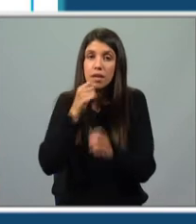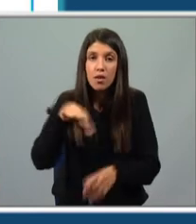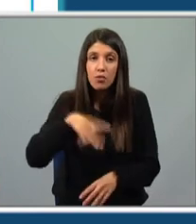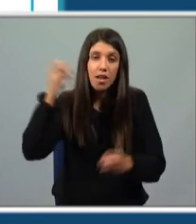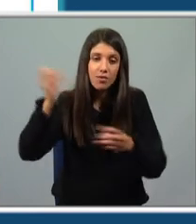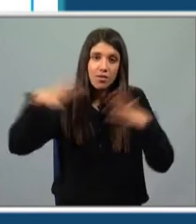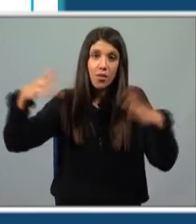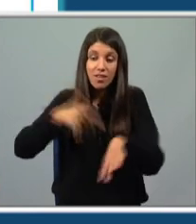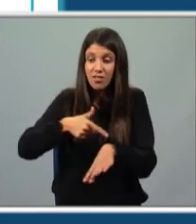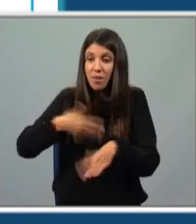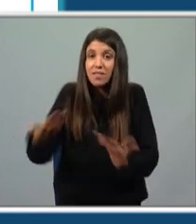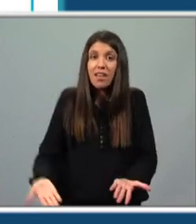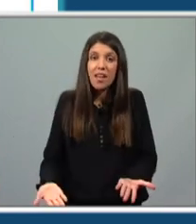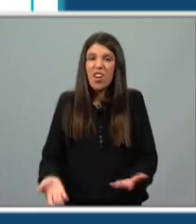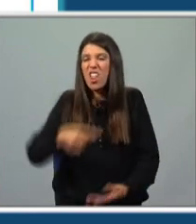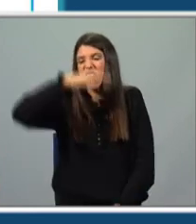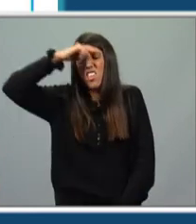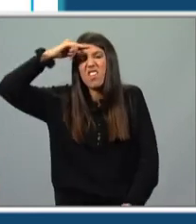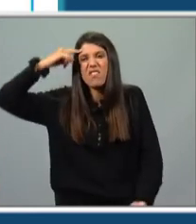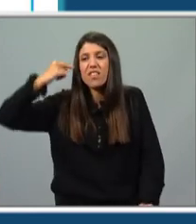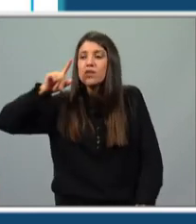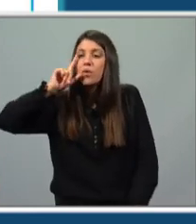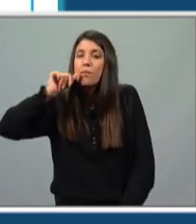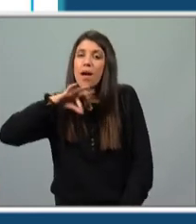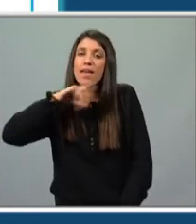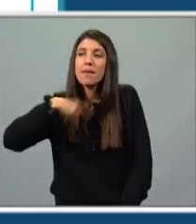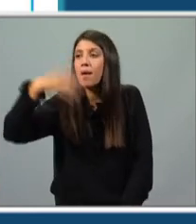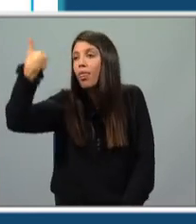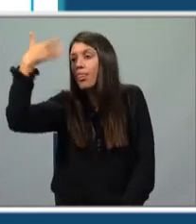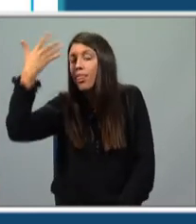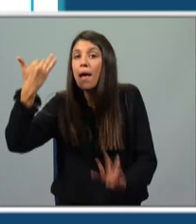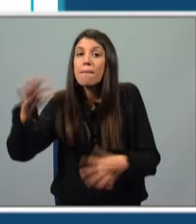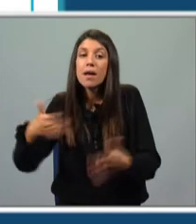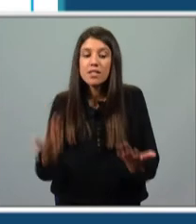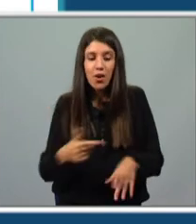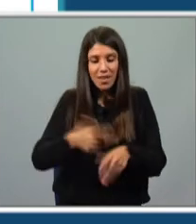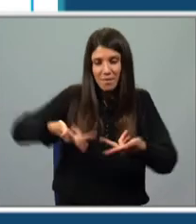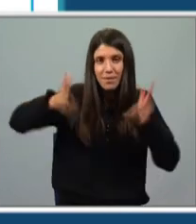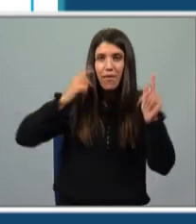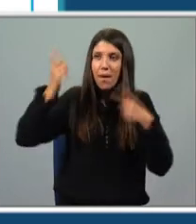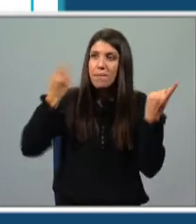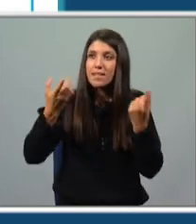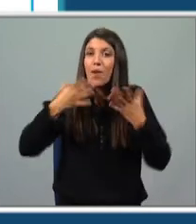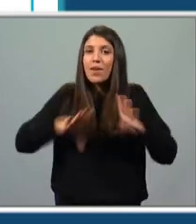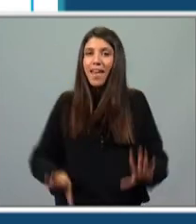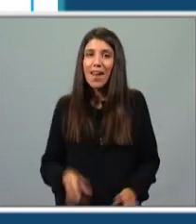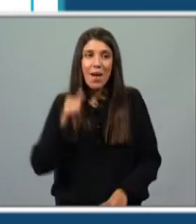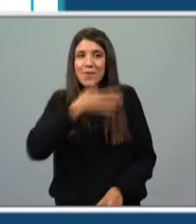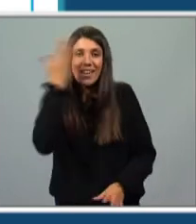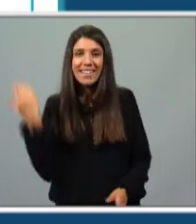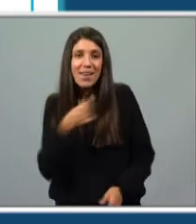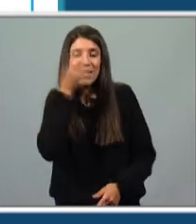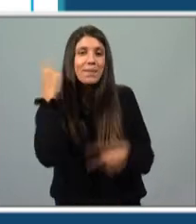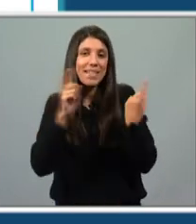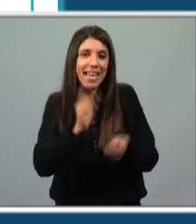Oh, nestes tempos que vão correndo, como é difícil ter os pais entretidos. Bem, mas agora já tenho todo o tempo livre para pensar no que quiser. Bom dia, em que